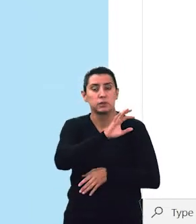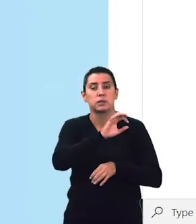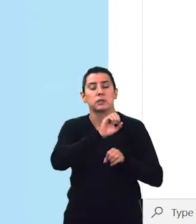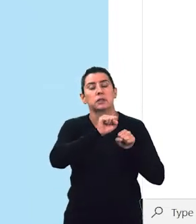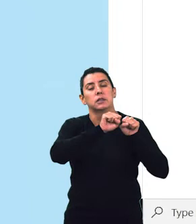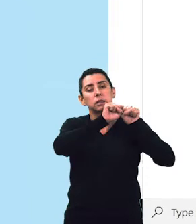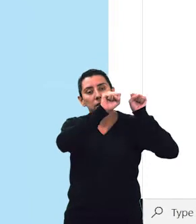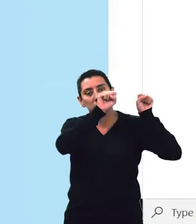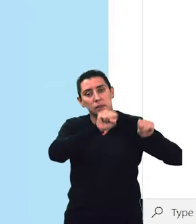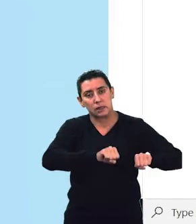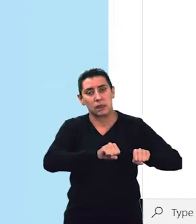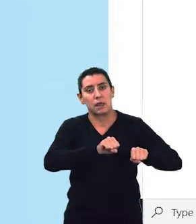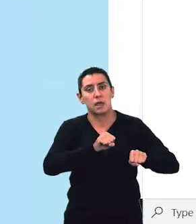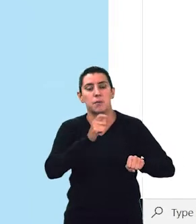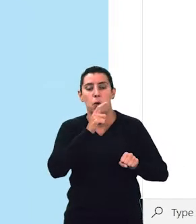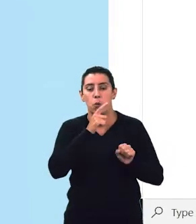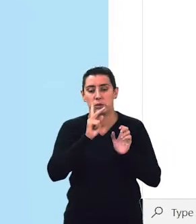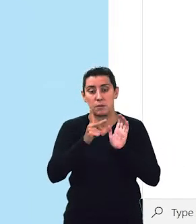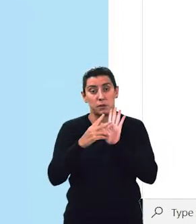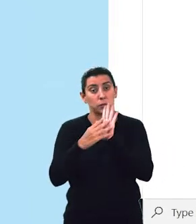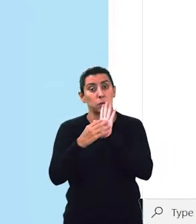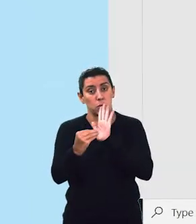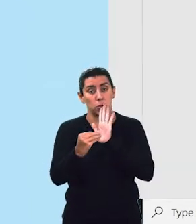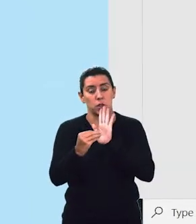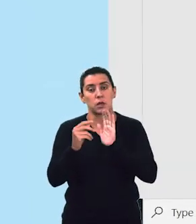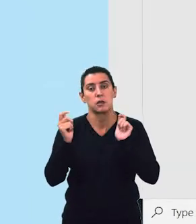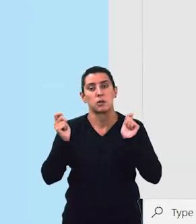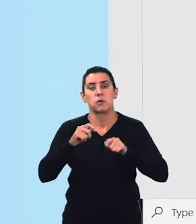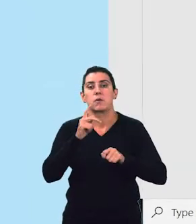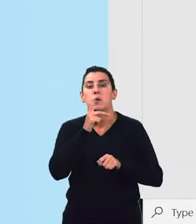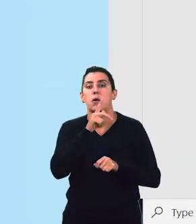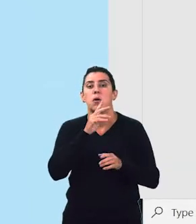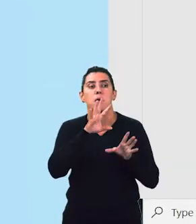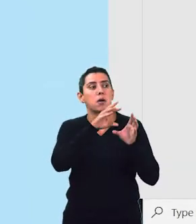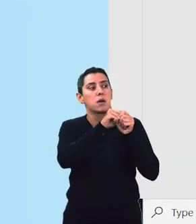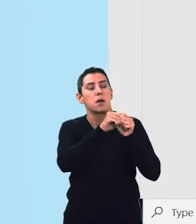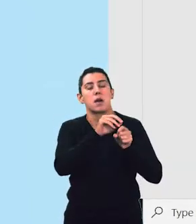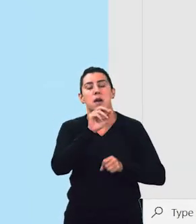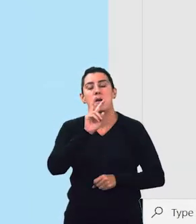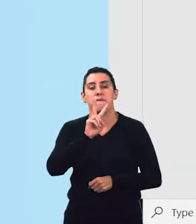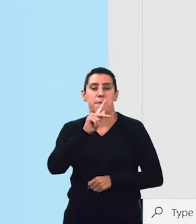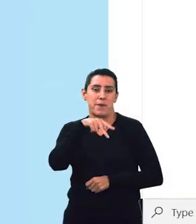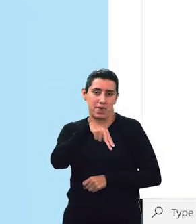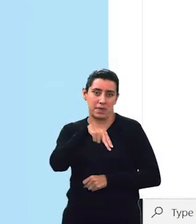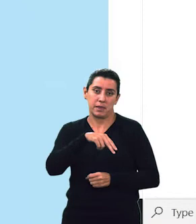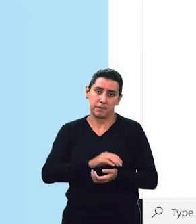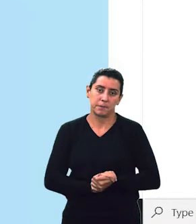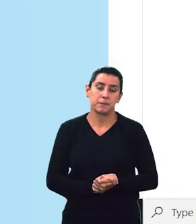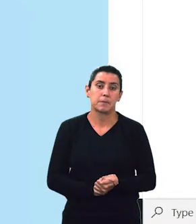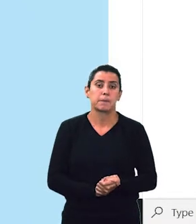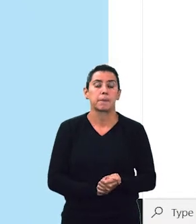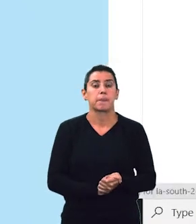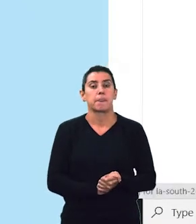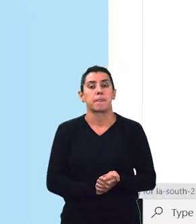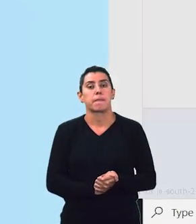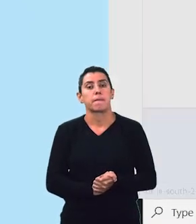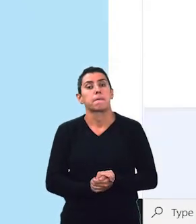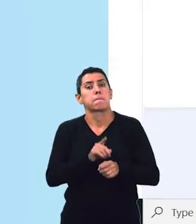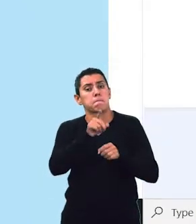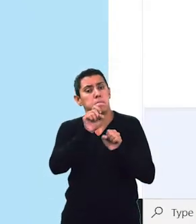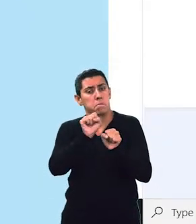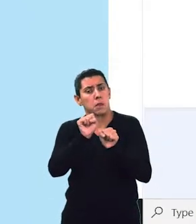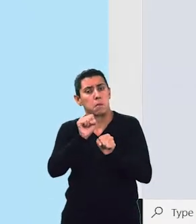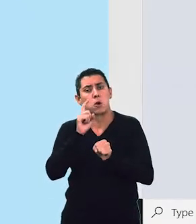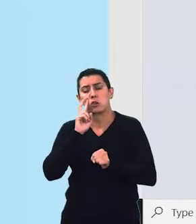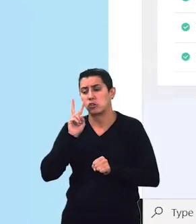modelo. Ele vai ser exposto via API. Ok? Inclusive, vocês podem entrar nos detalhes